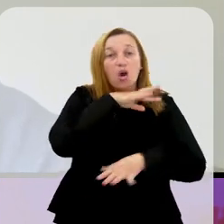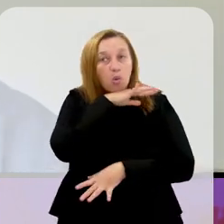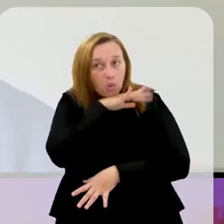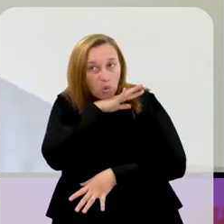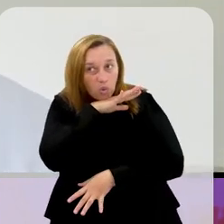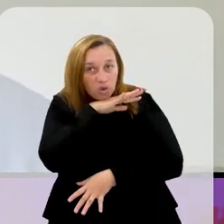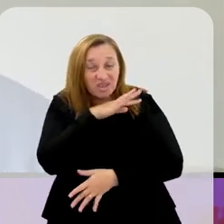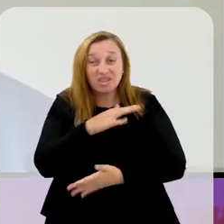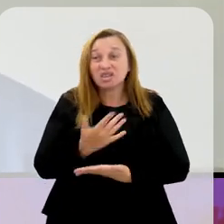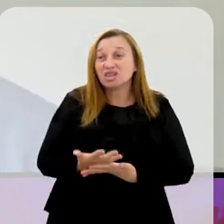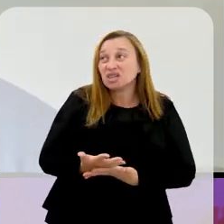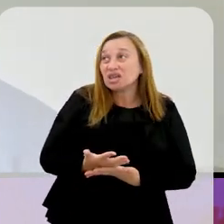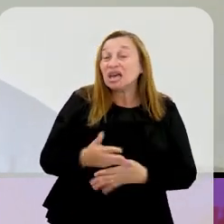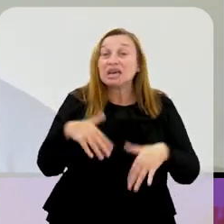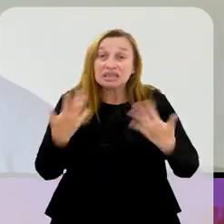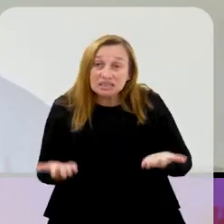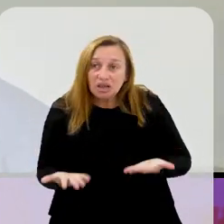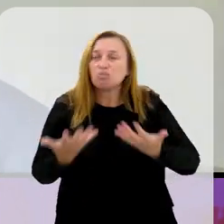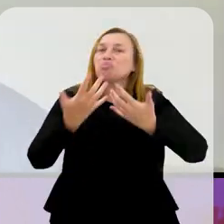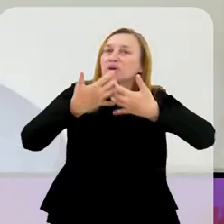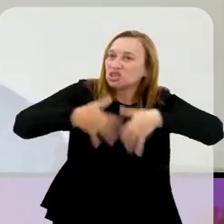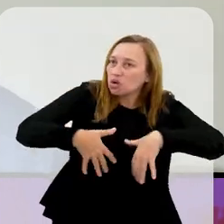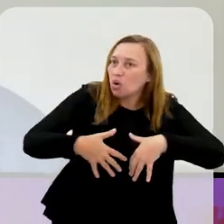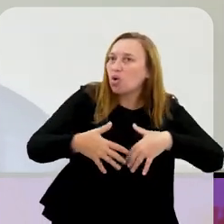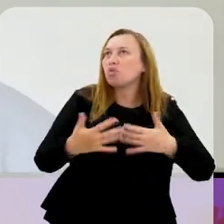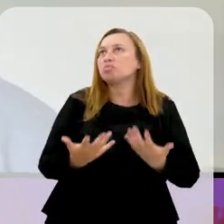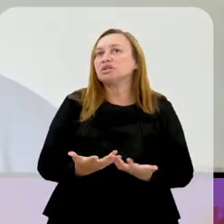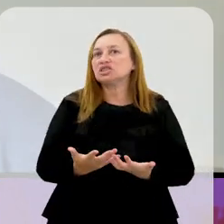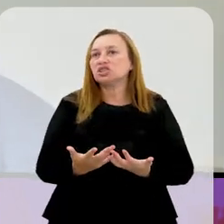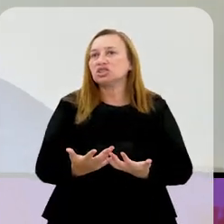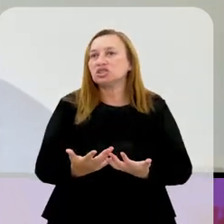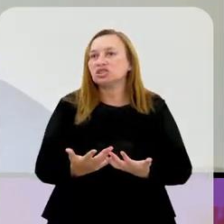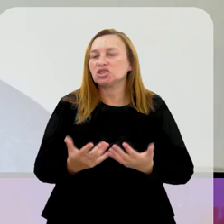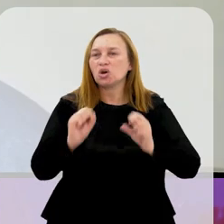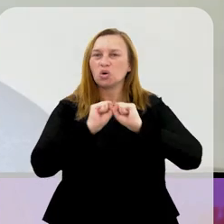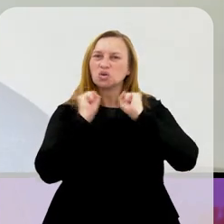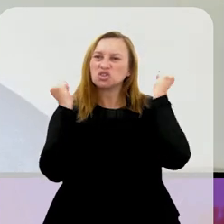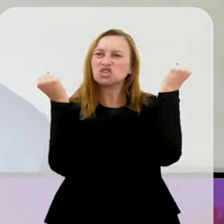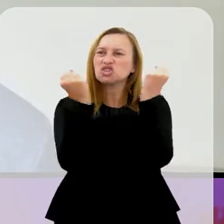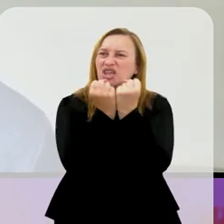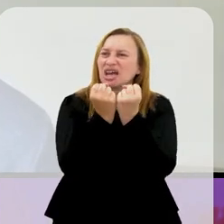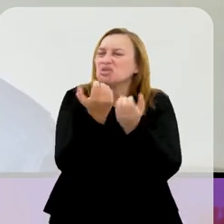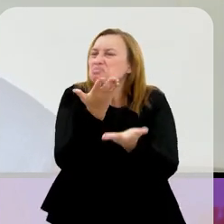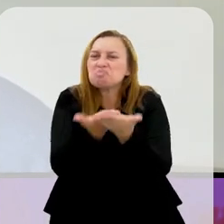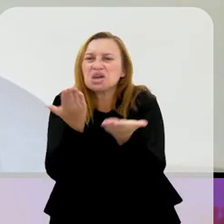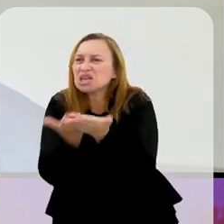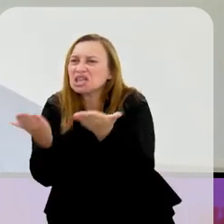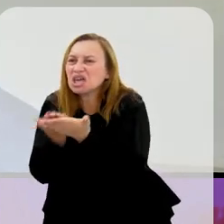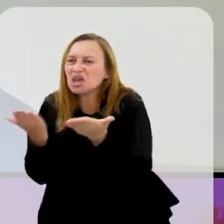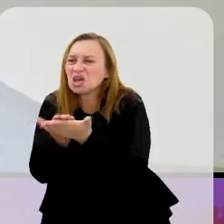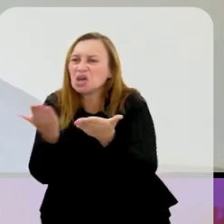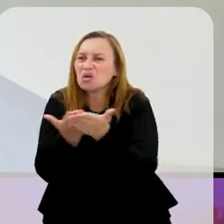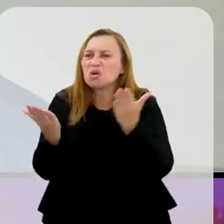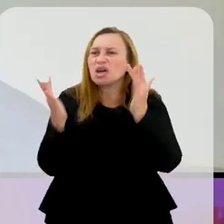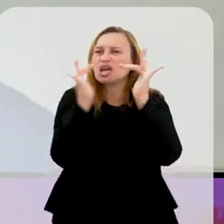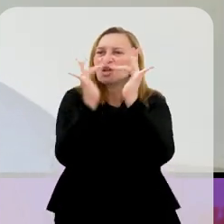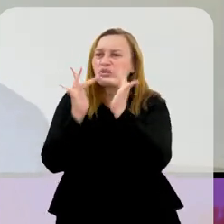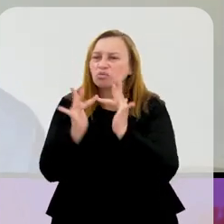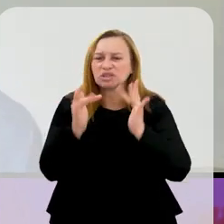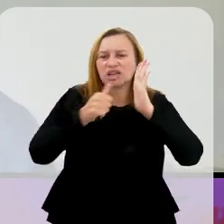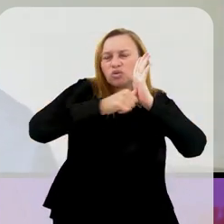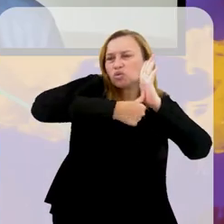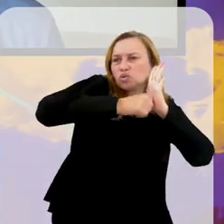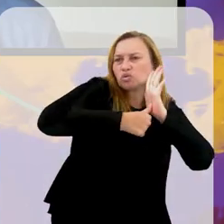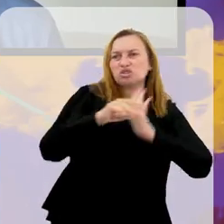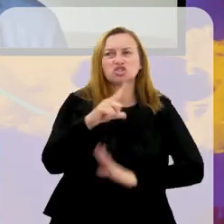Friburgo a mesma coisa, o de Petrópolis, lá o Serrano, os estádios perderam aquele cuidado que os